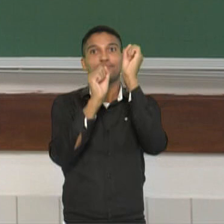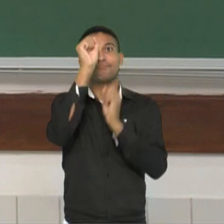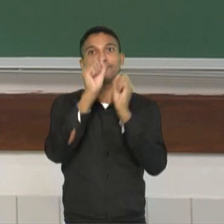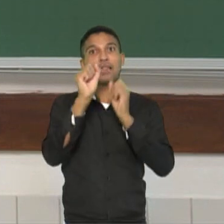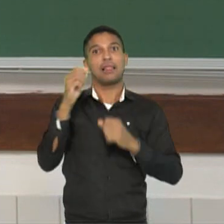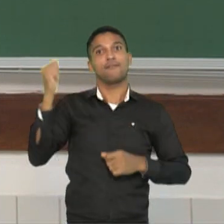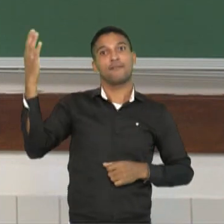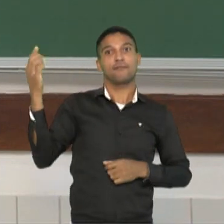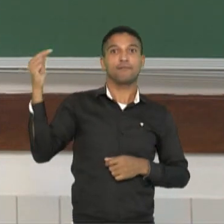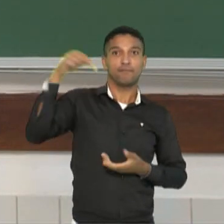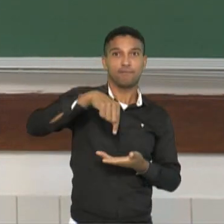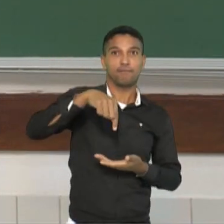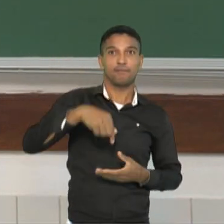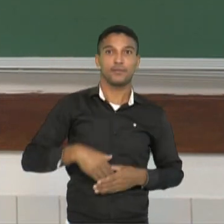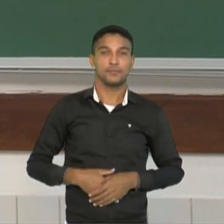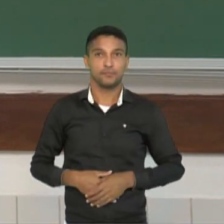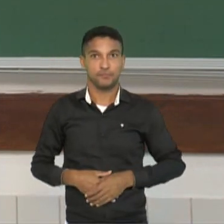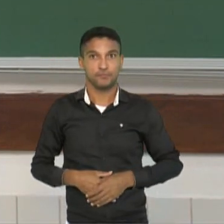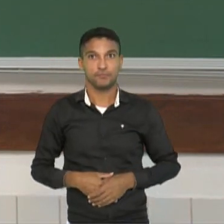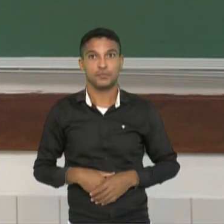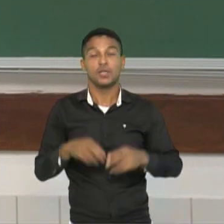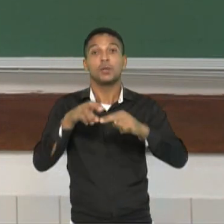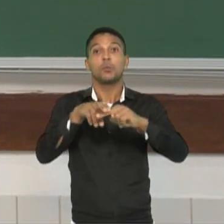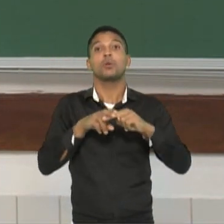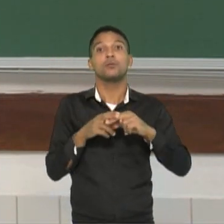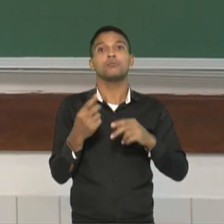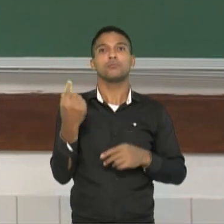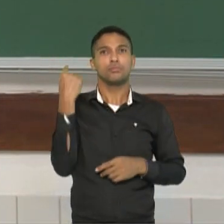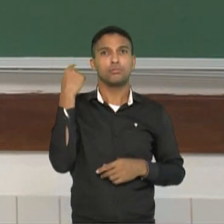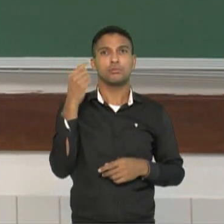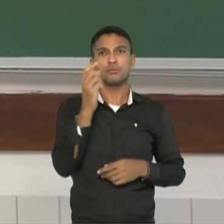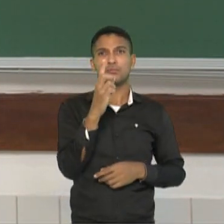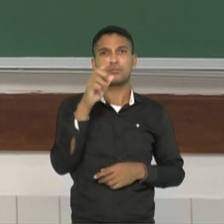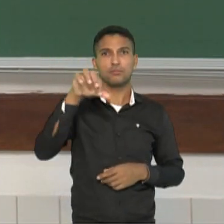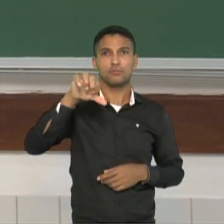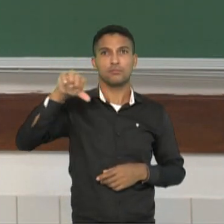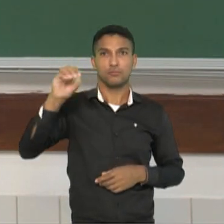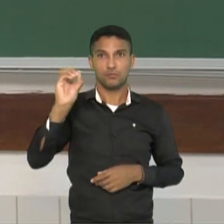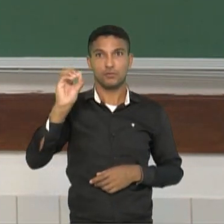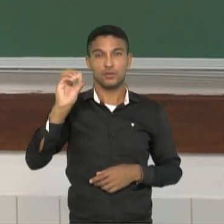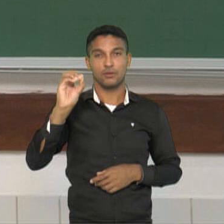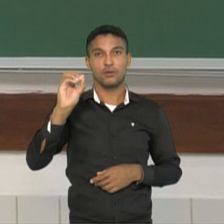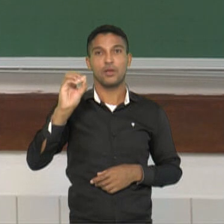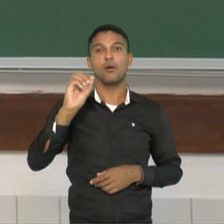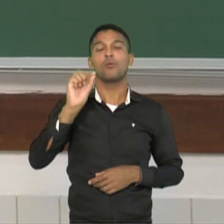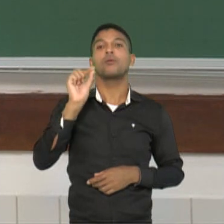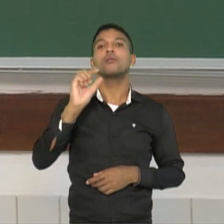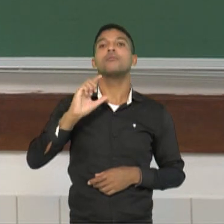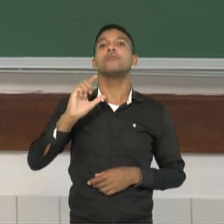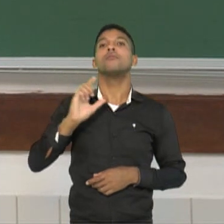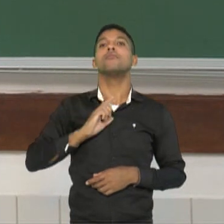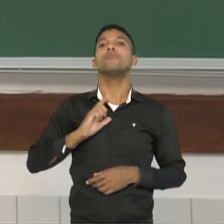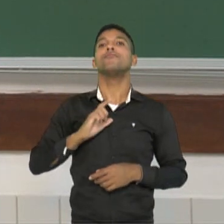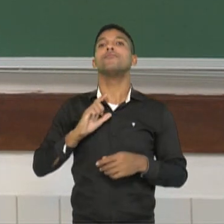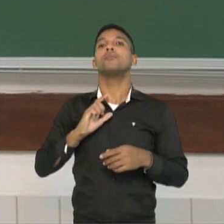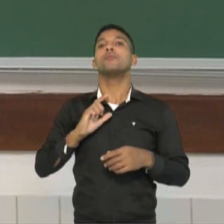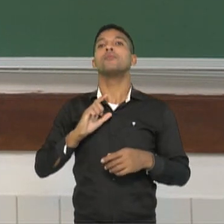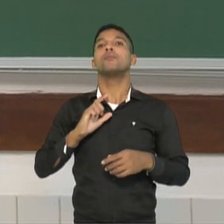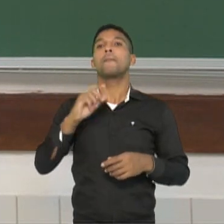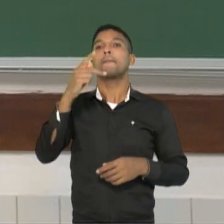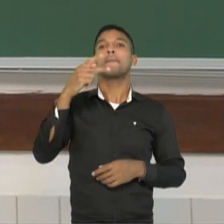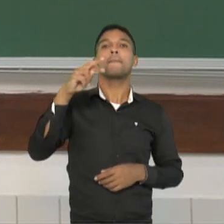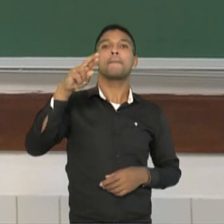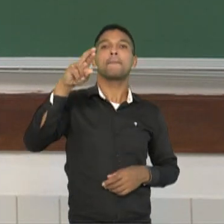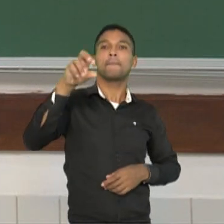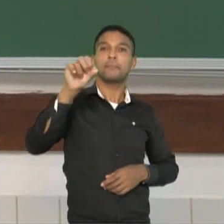privatizações que aconteceram na década de 90, também foram um impulso para que as indústrias